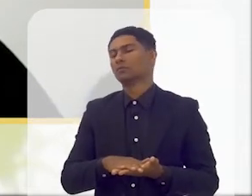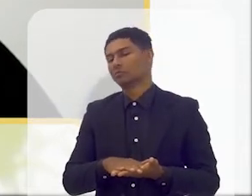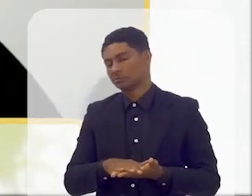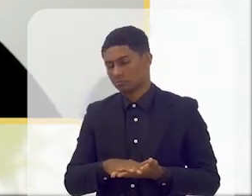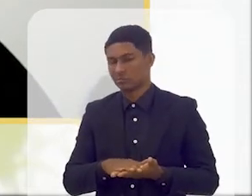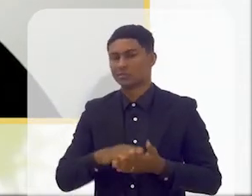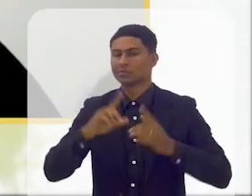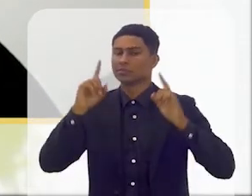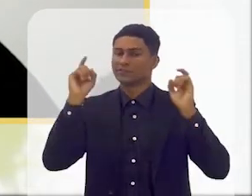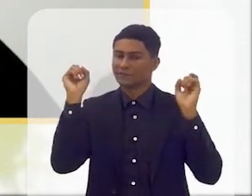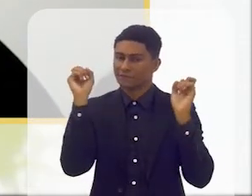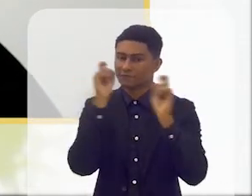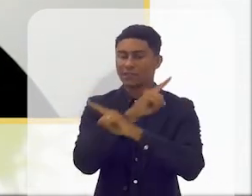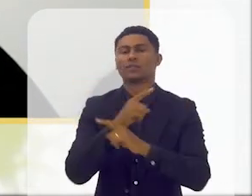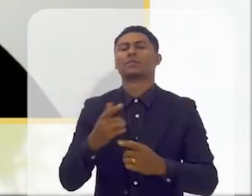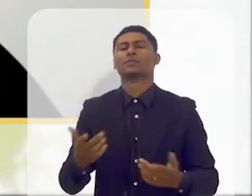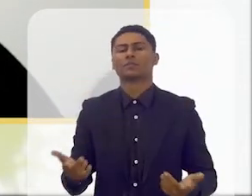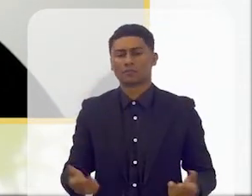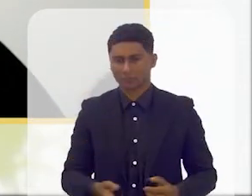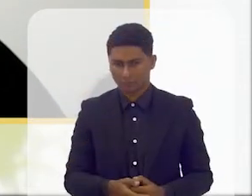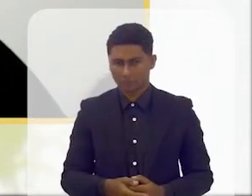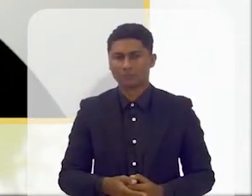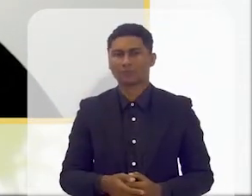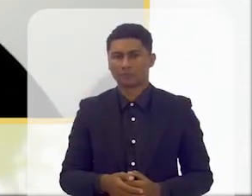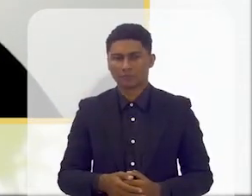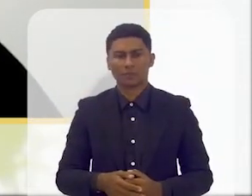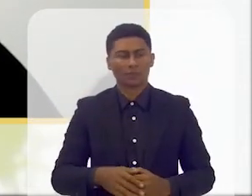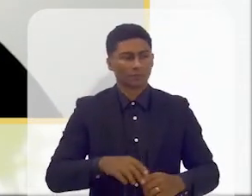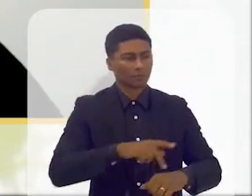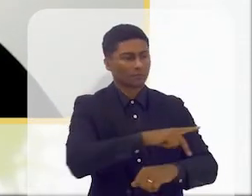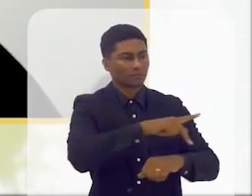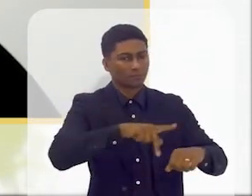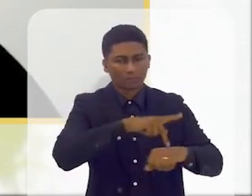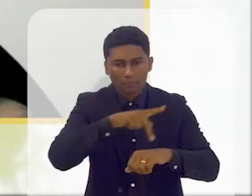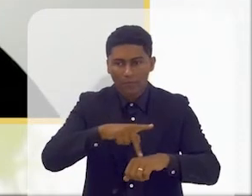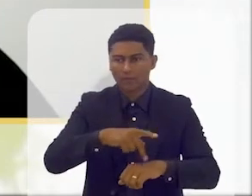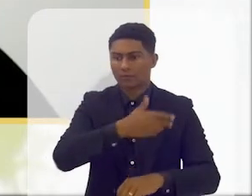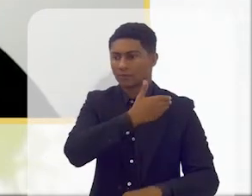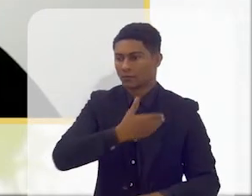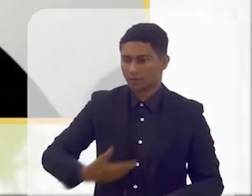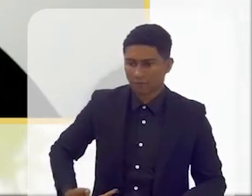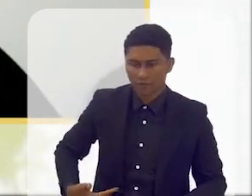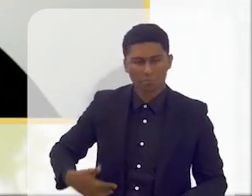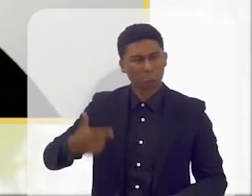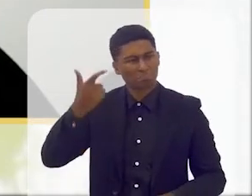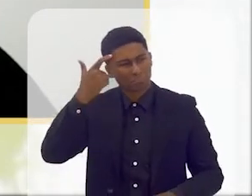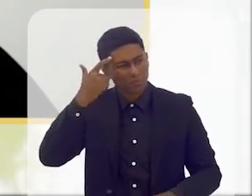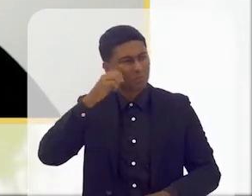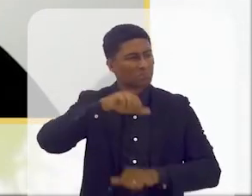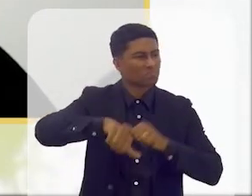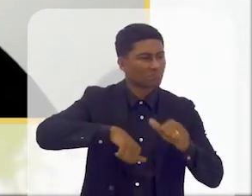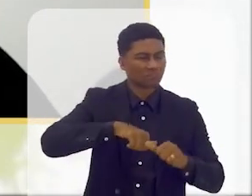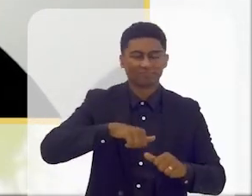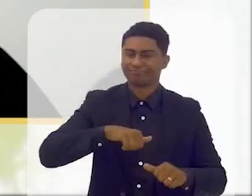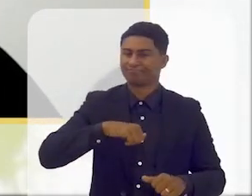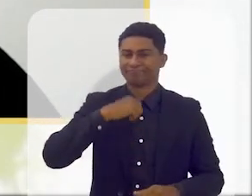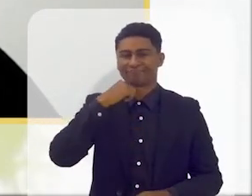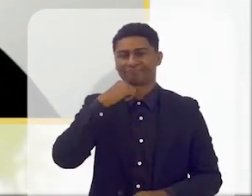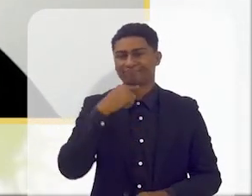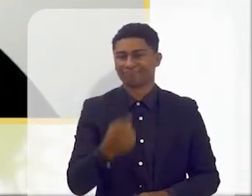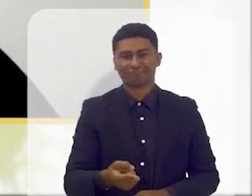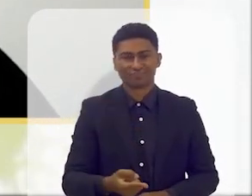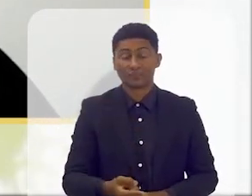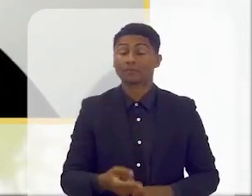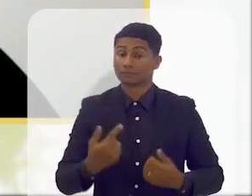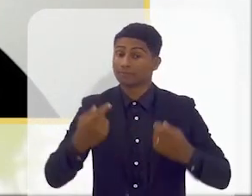muitíssimo difícil nós mudarmos, mudarmos um país, mudarmos um governo, mudarmos uma mentalidade. Só